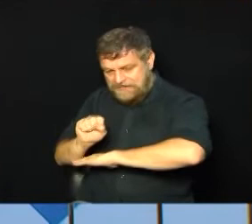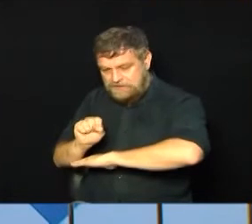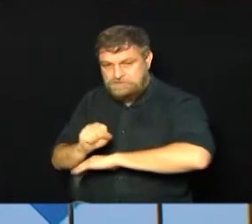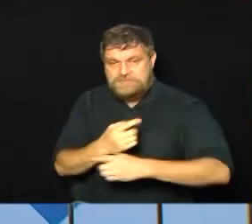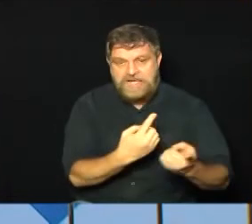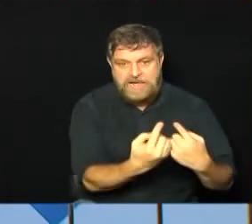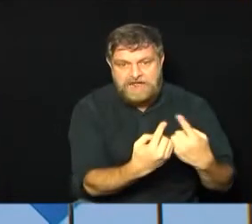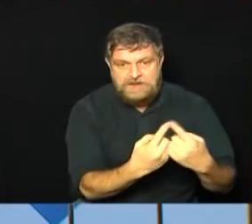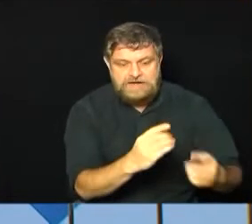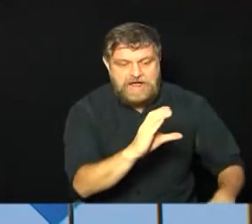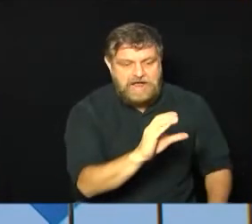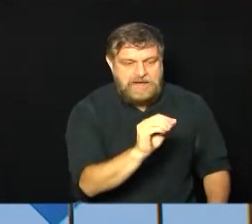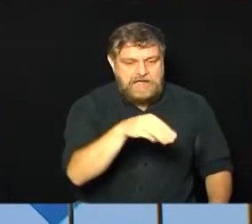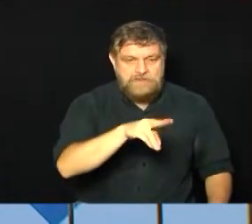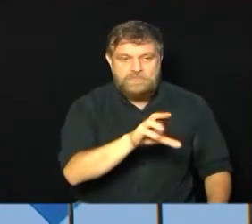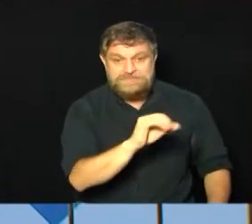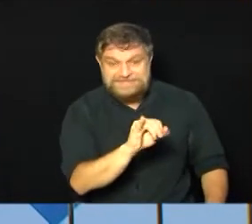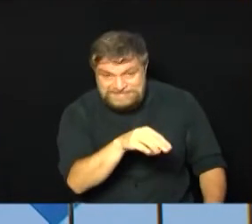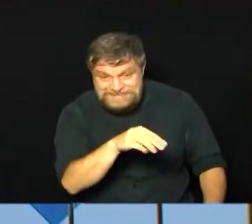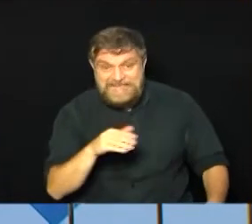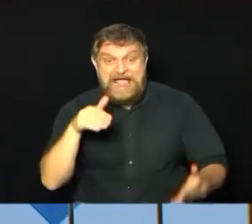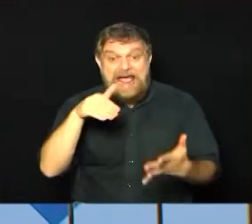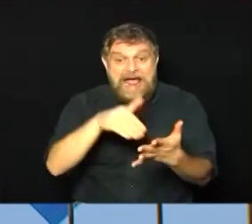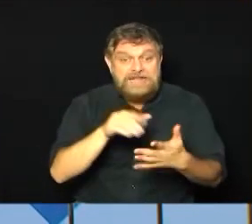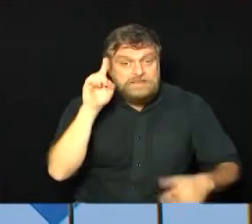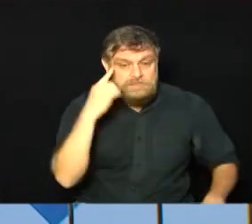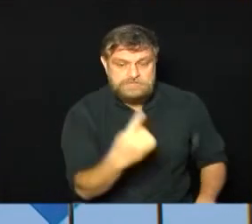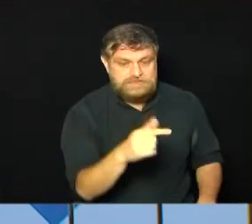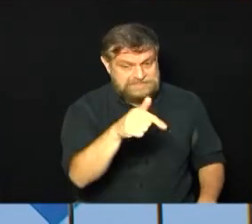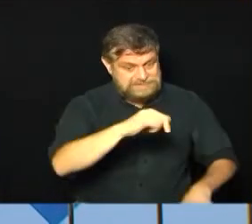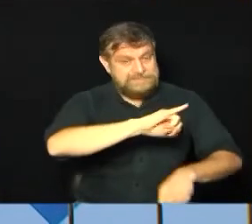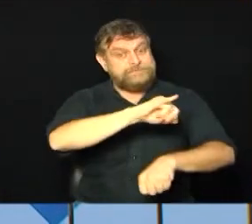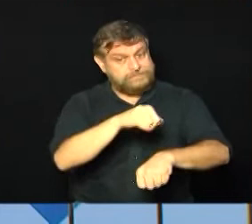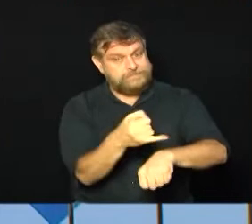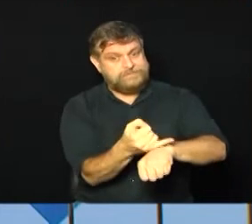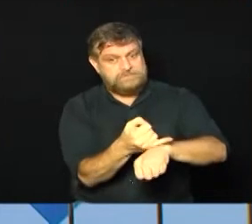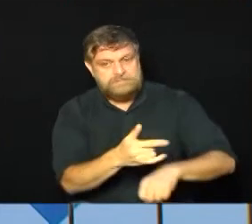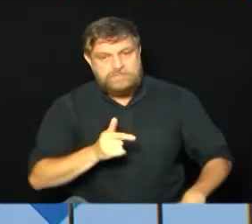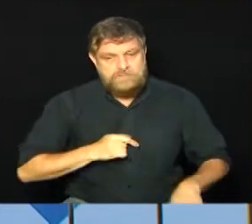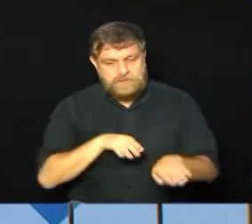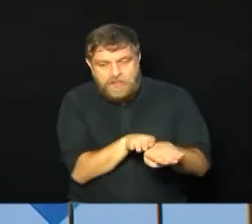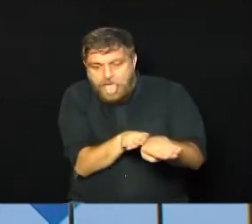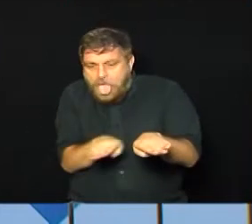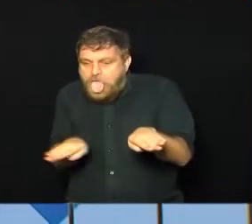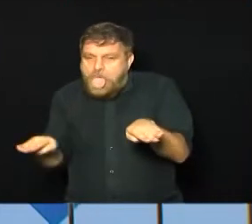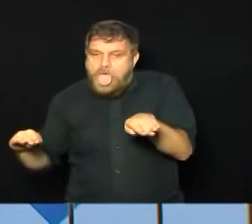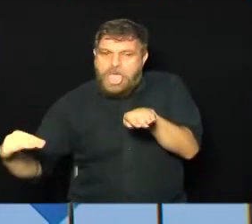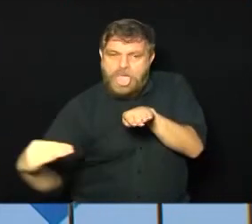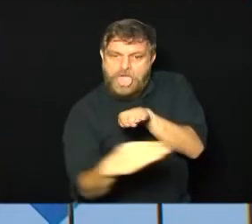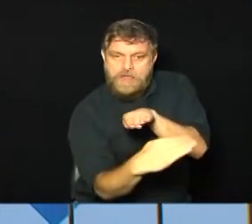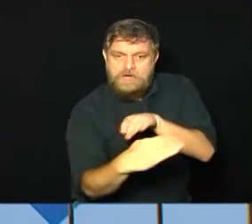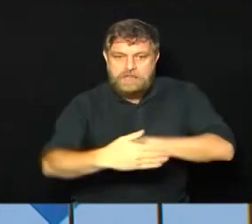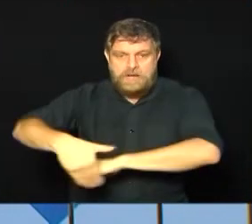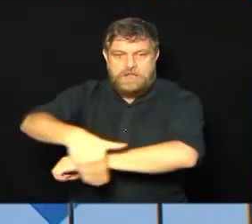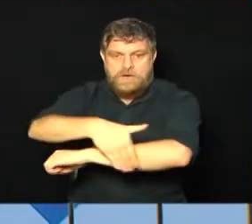interdição começou hoje e vai até o dia 17 de janeiro. O desvio pode ser feito ali pelas vias